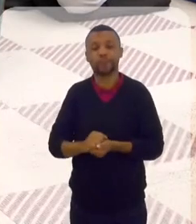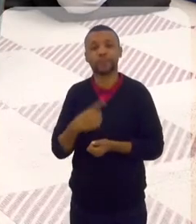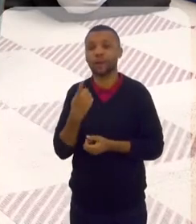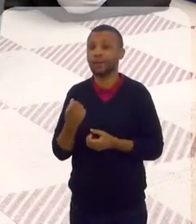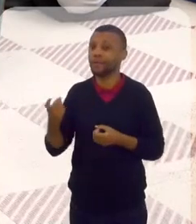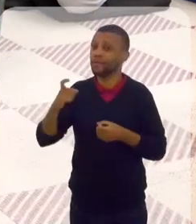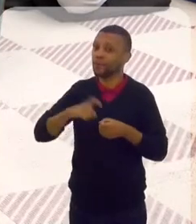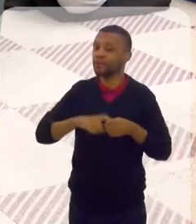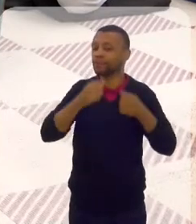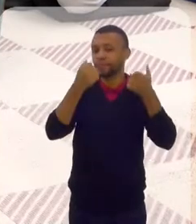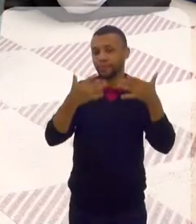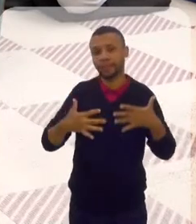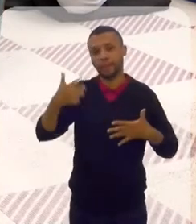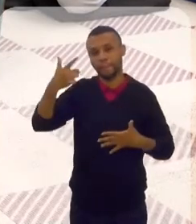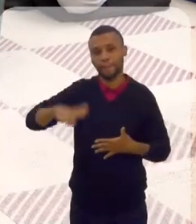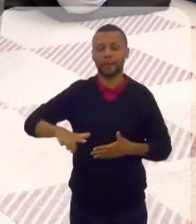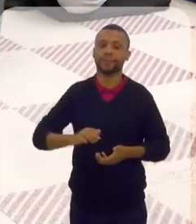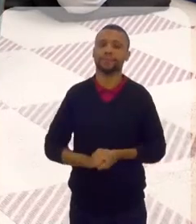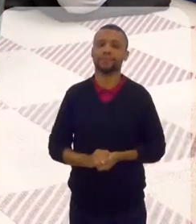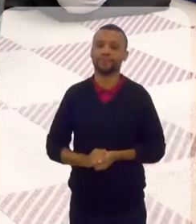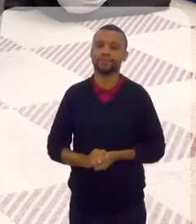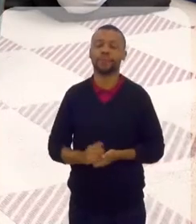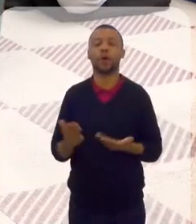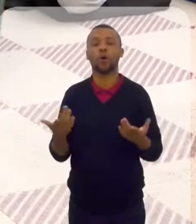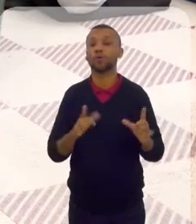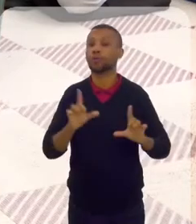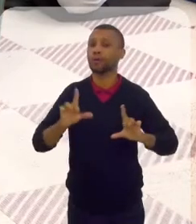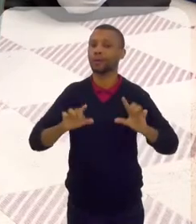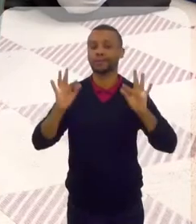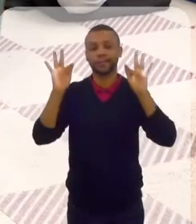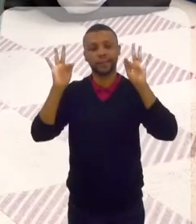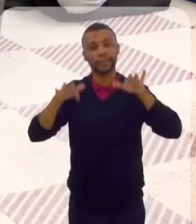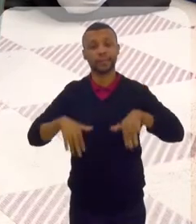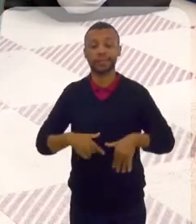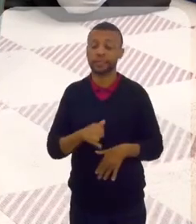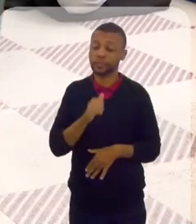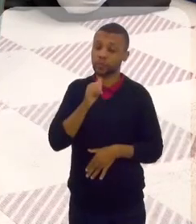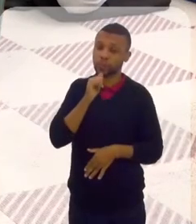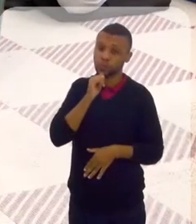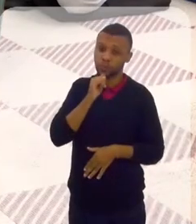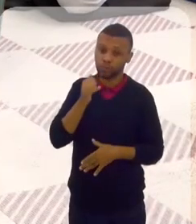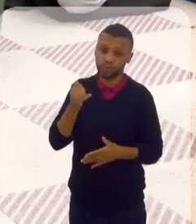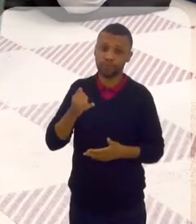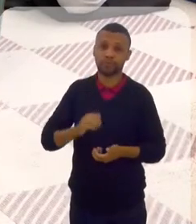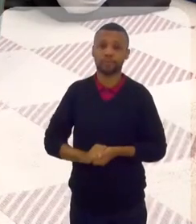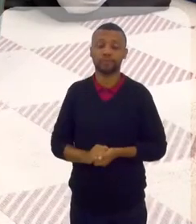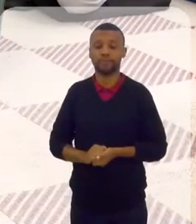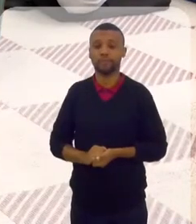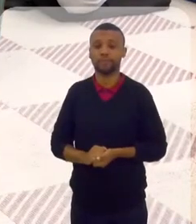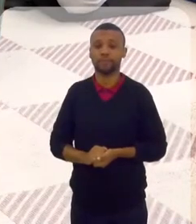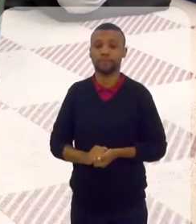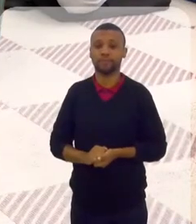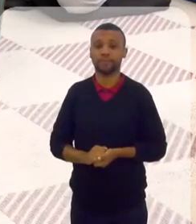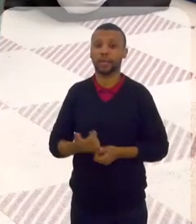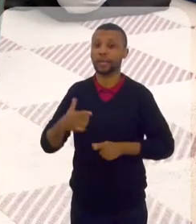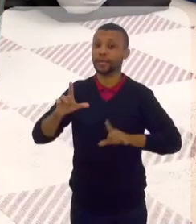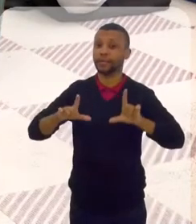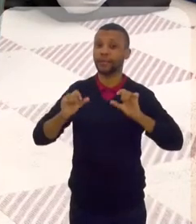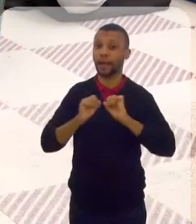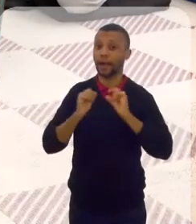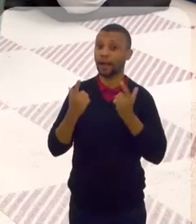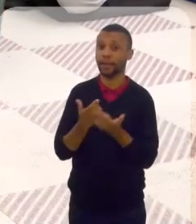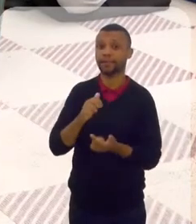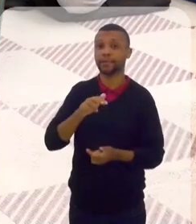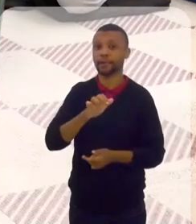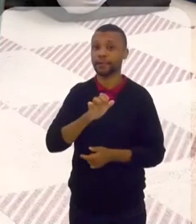Voltaremos para falar. E hoje estamos encerrando, infelizmente, mais um programa nosso aqui, na TV